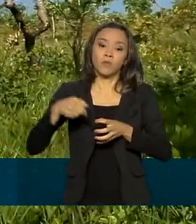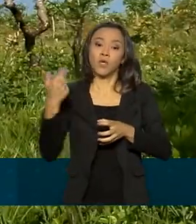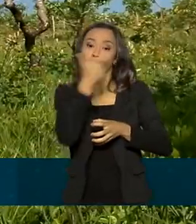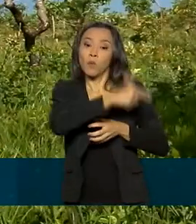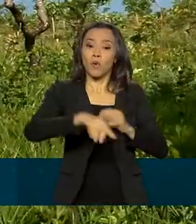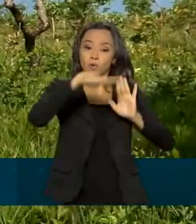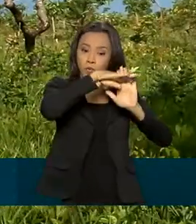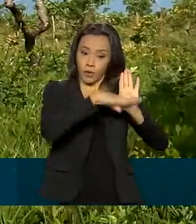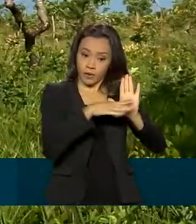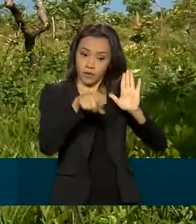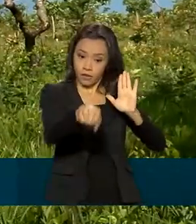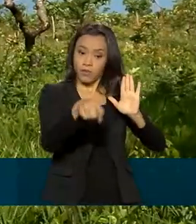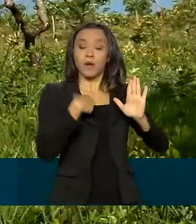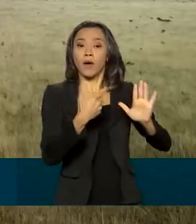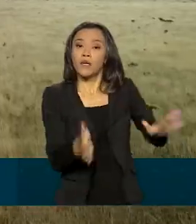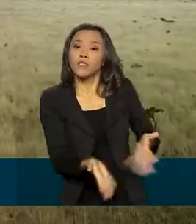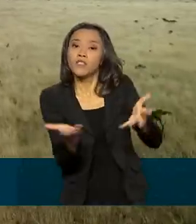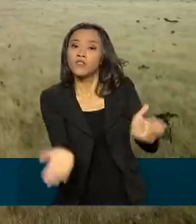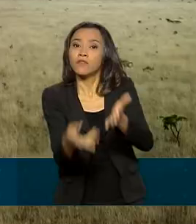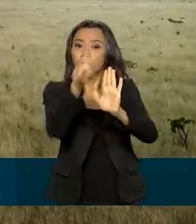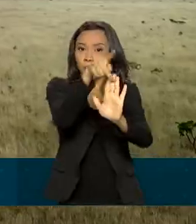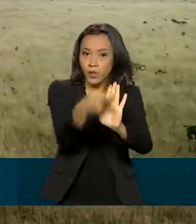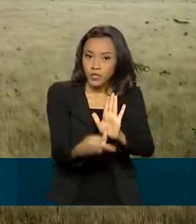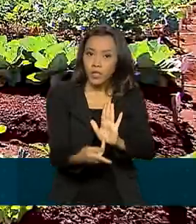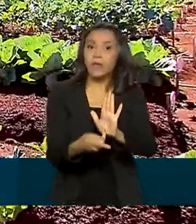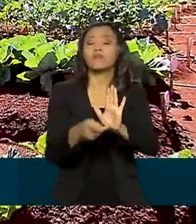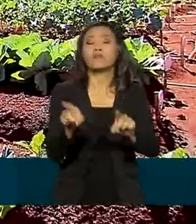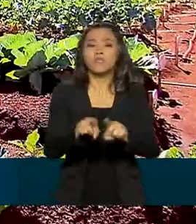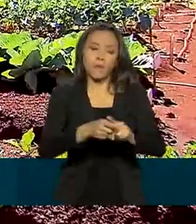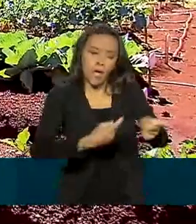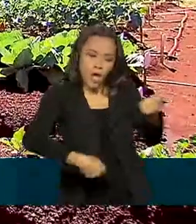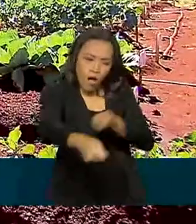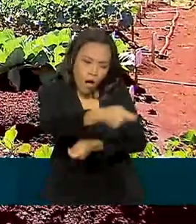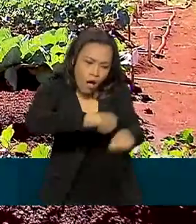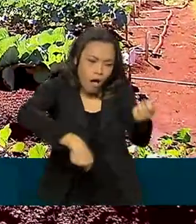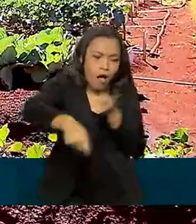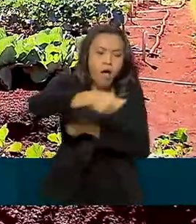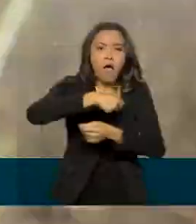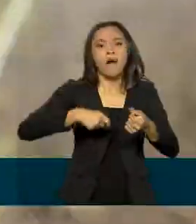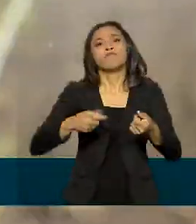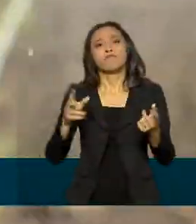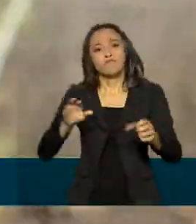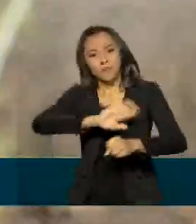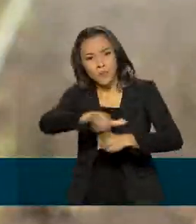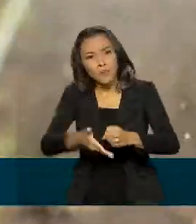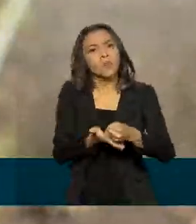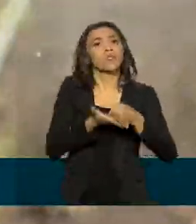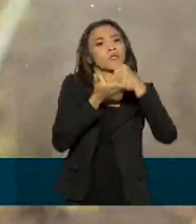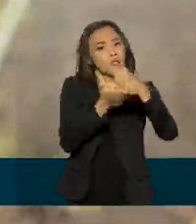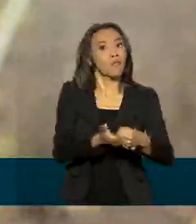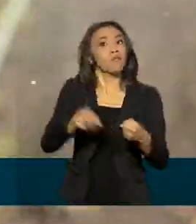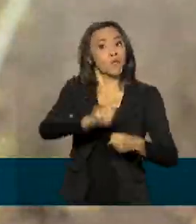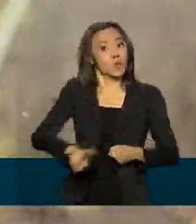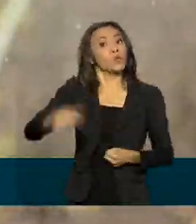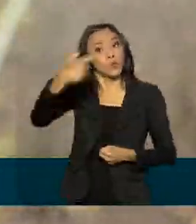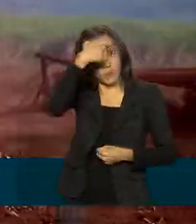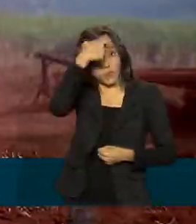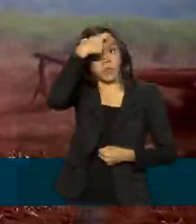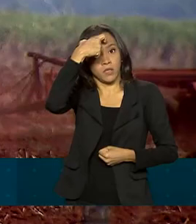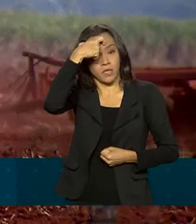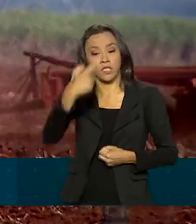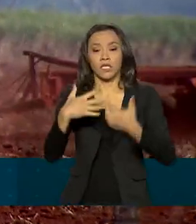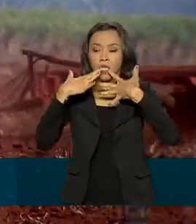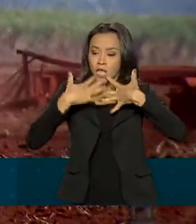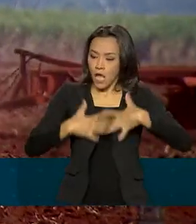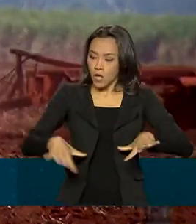Verde para incentivar projetos e atividades econômicas sustentáveis, aliando o uso racional de recursos naturais